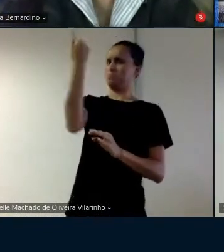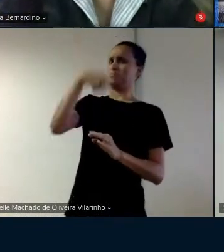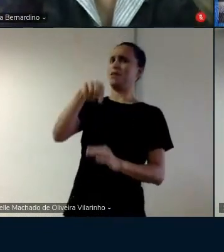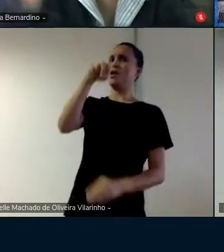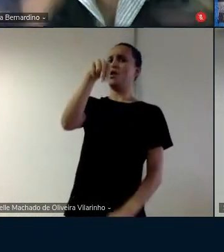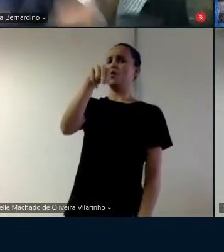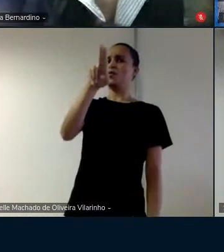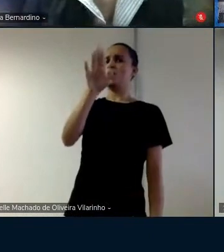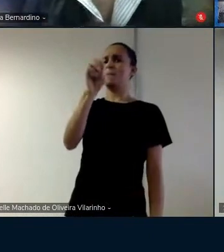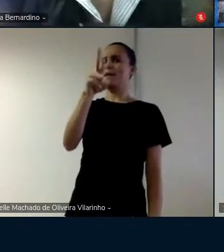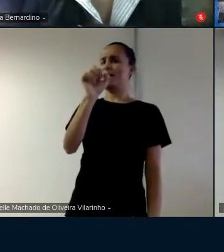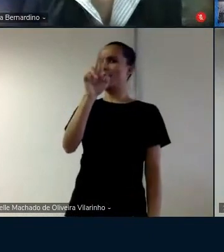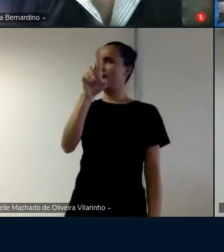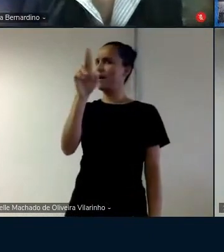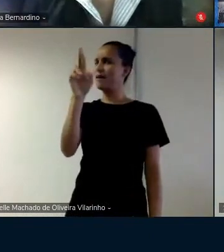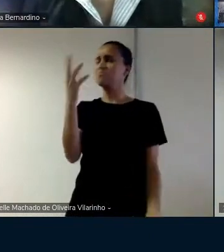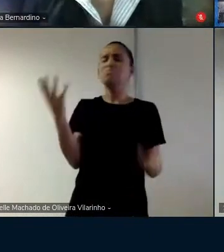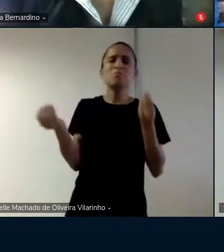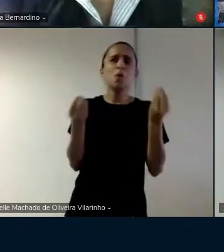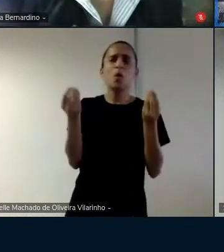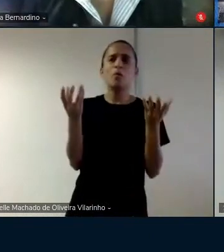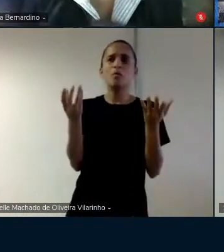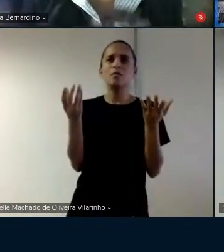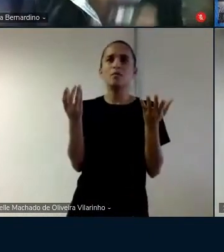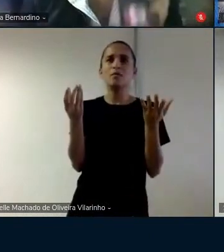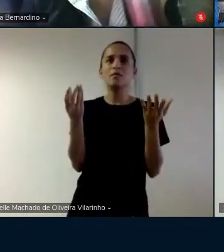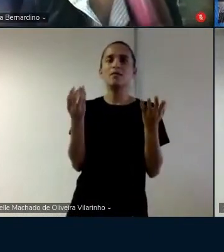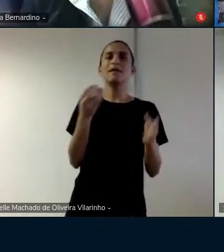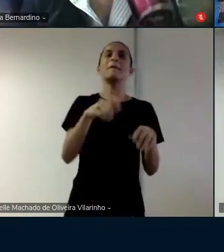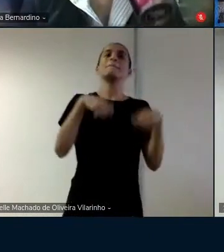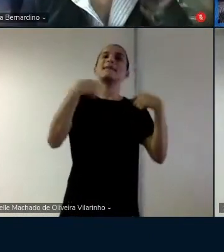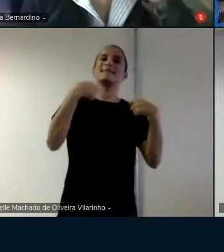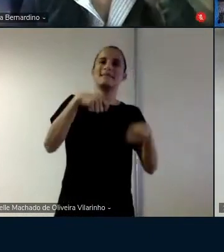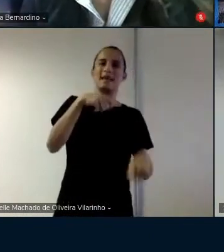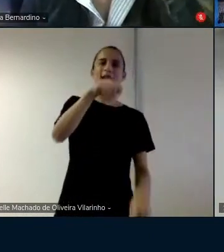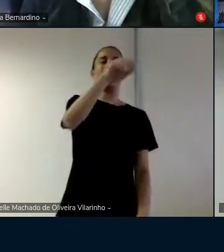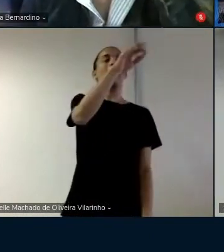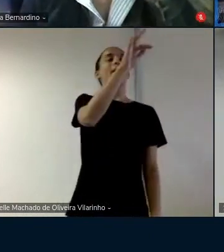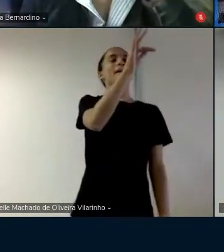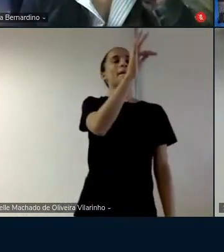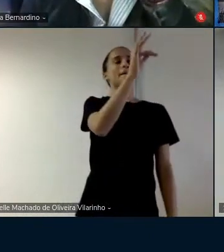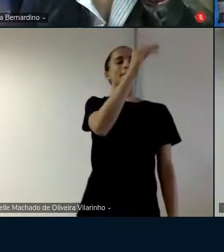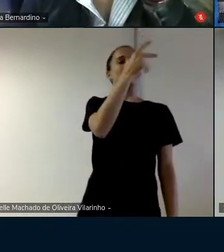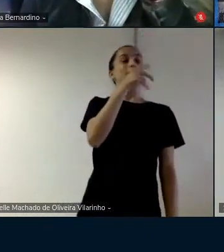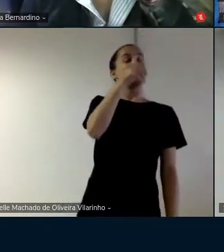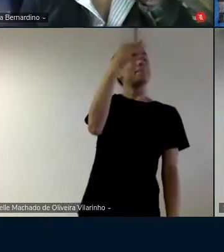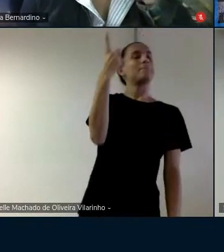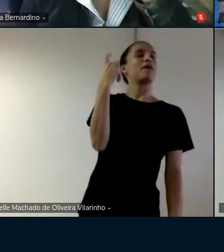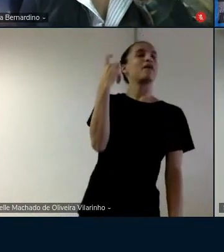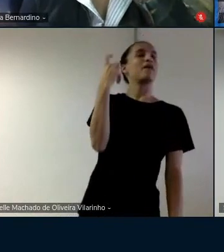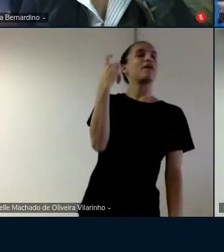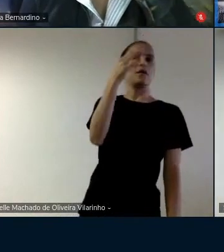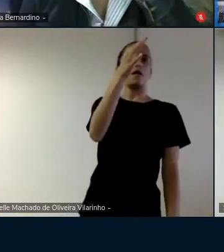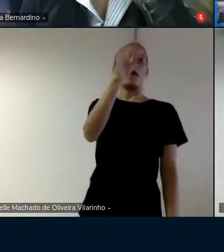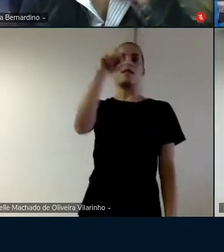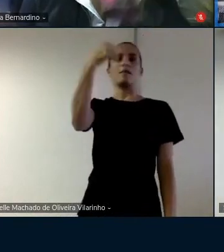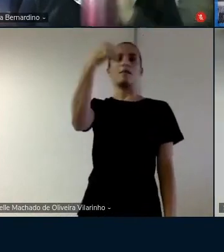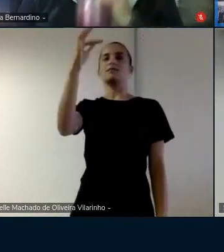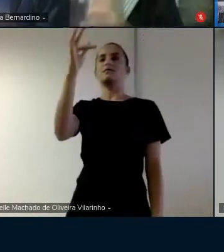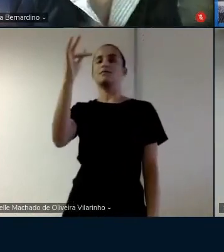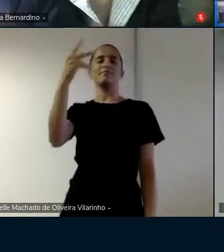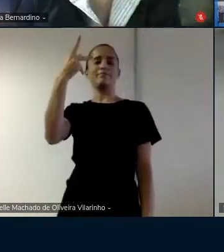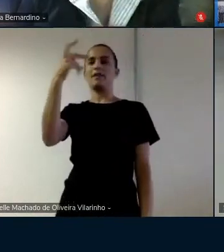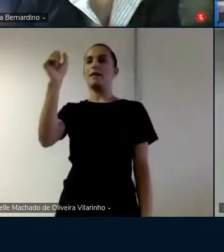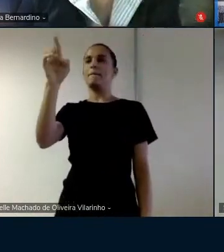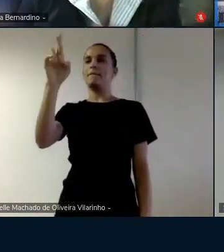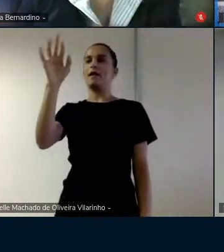no 102 seria perfume perfum perfumar né aí repetir o segundo que é